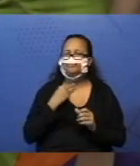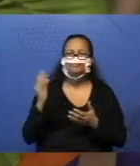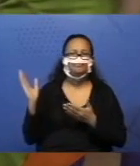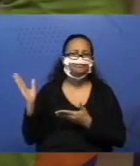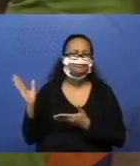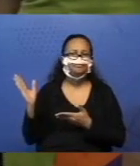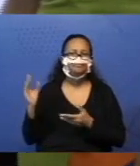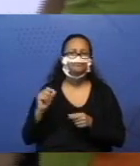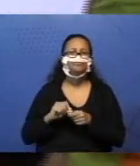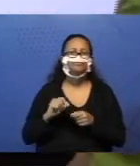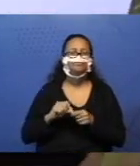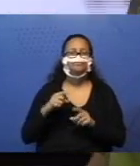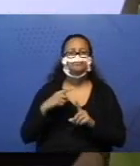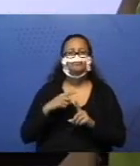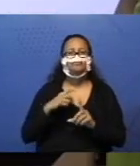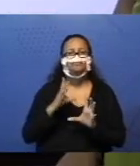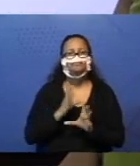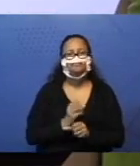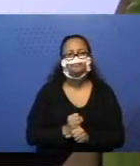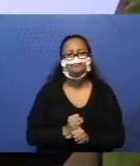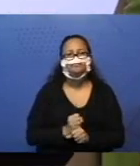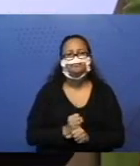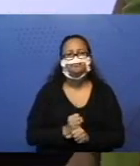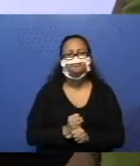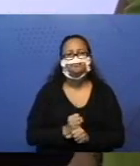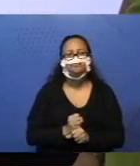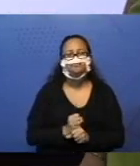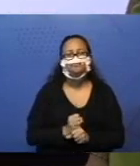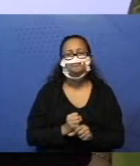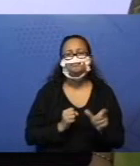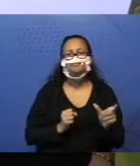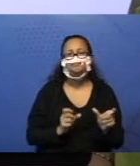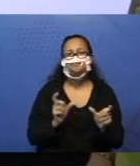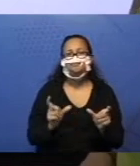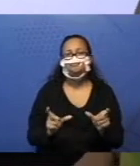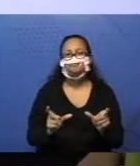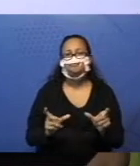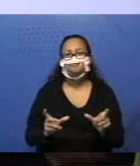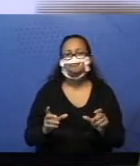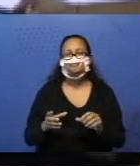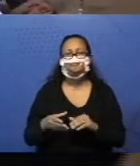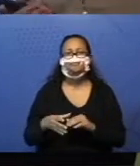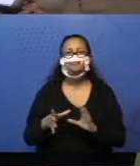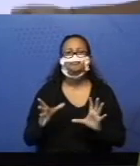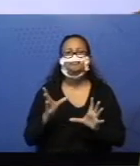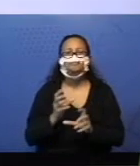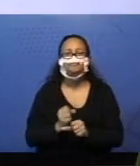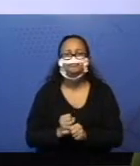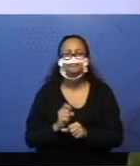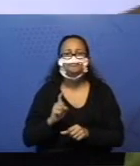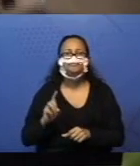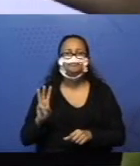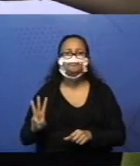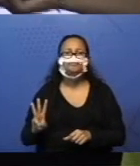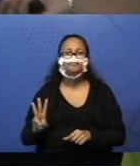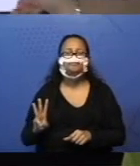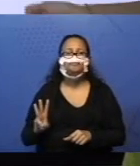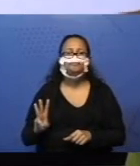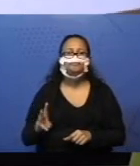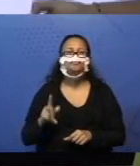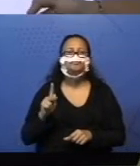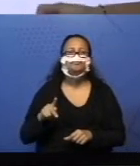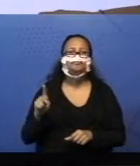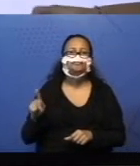adição com duas parcelas, que o meu total tem que dar 13. Vamos lá, a professora